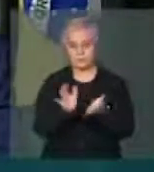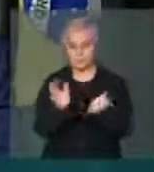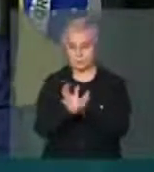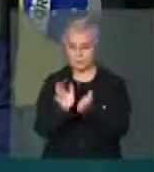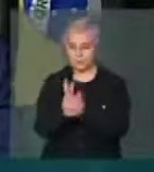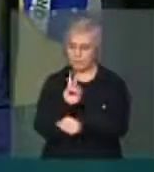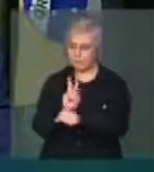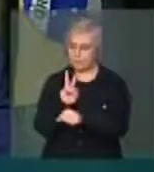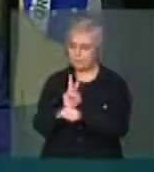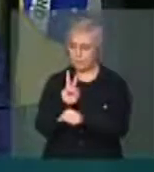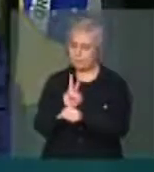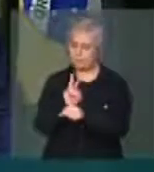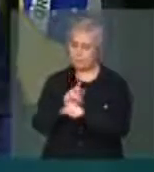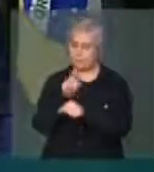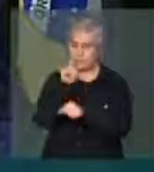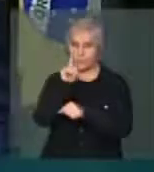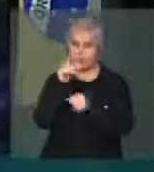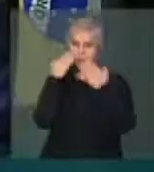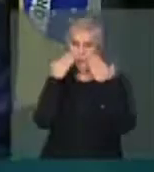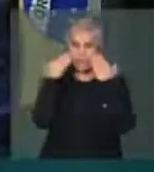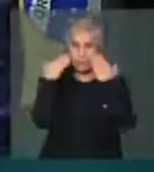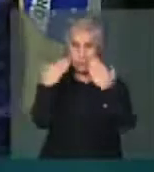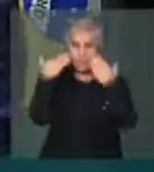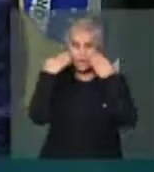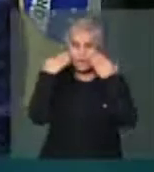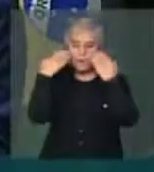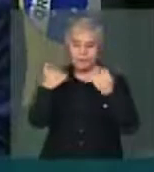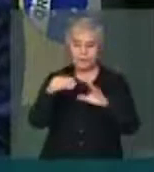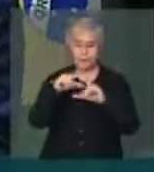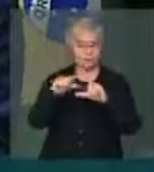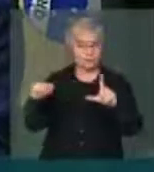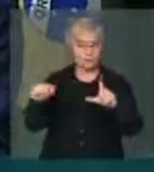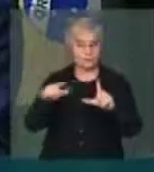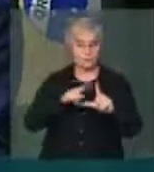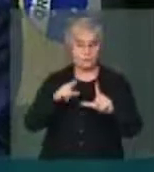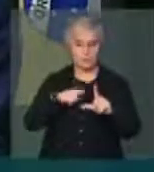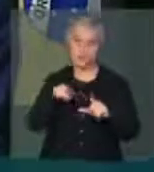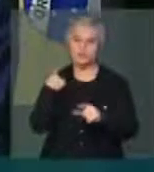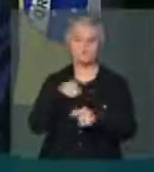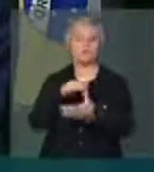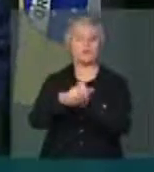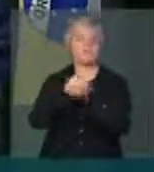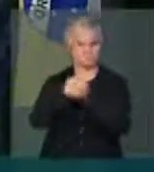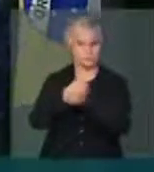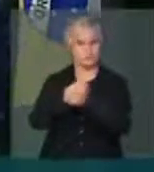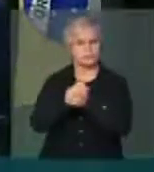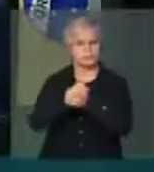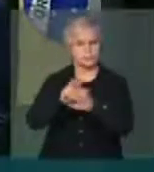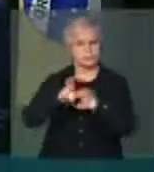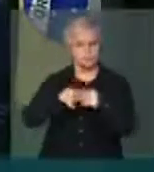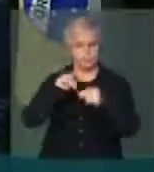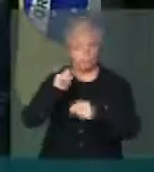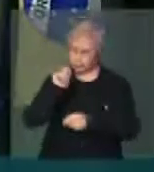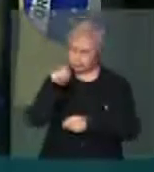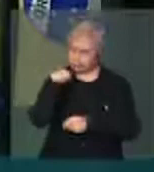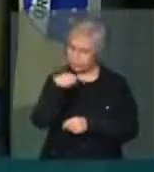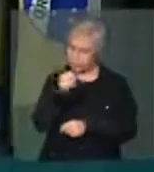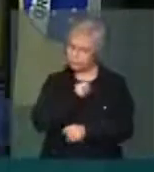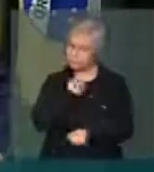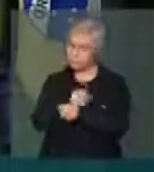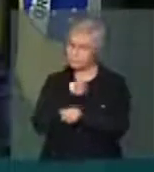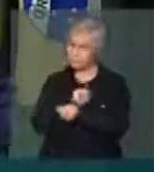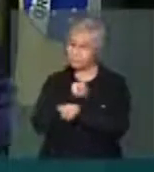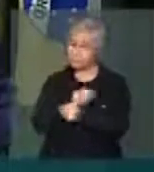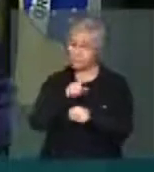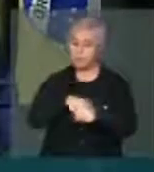vigília lá na frente do Palácio do Planalto têm os nossos cumprimentos pela simbologia de poder aguardar por